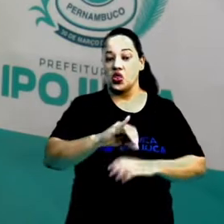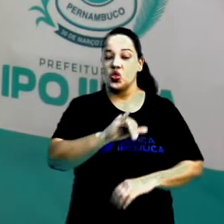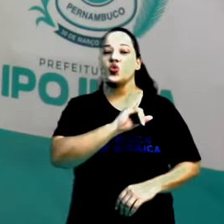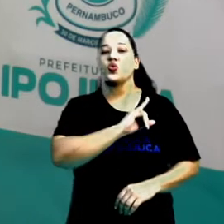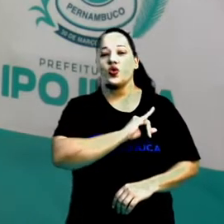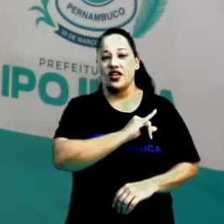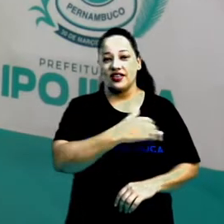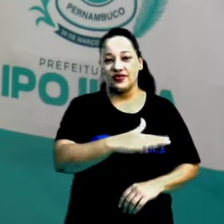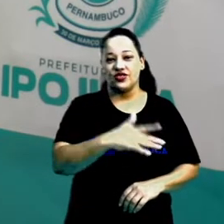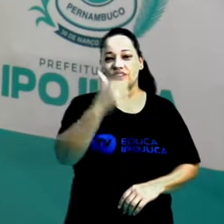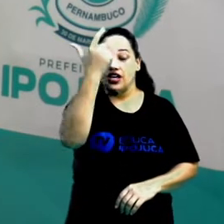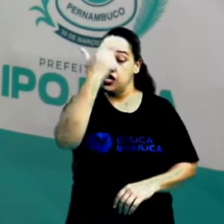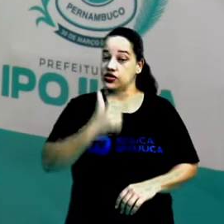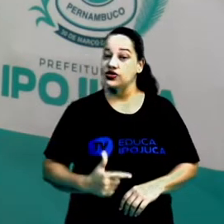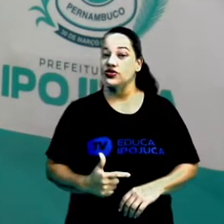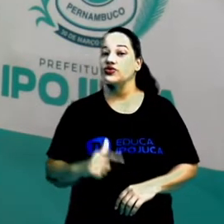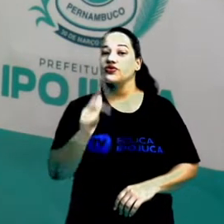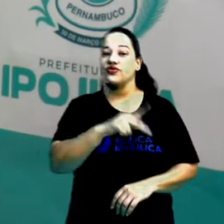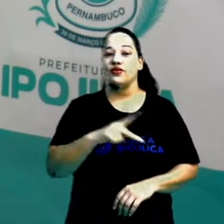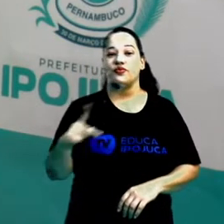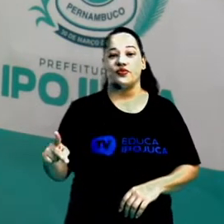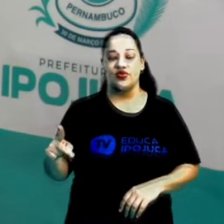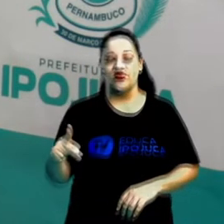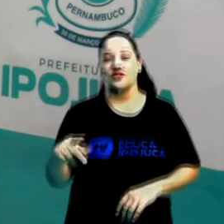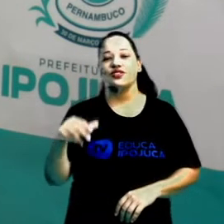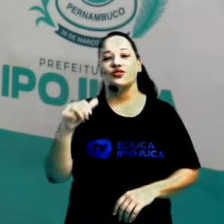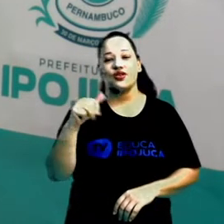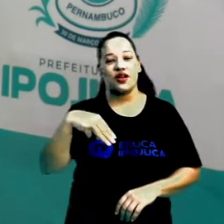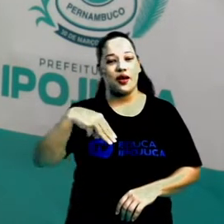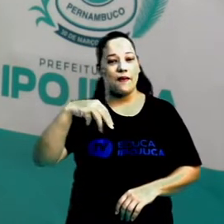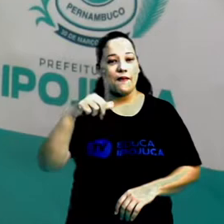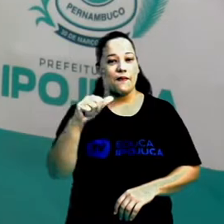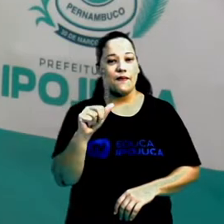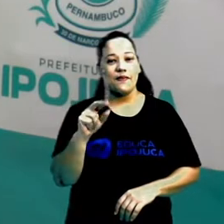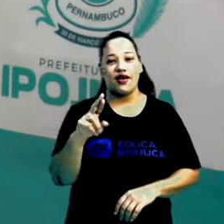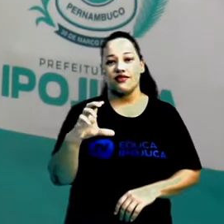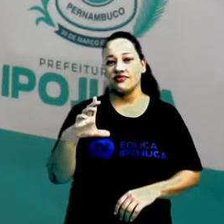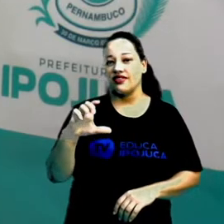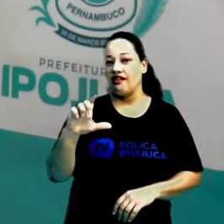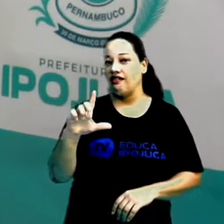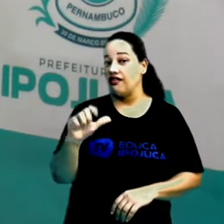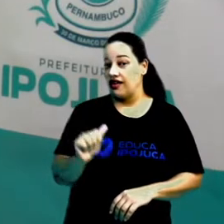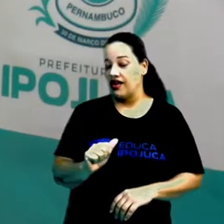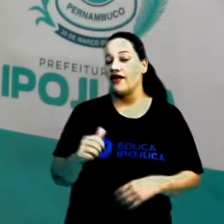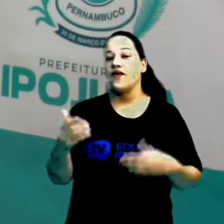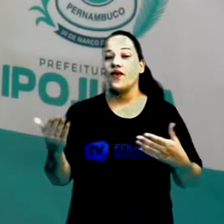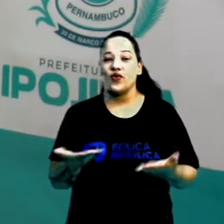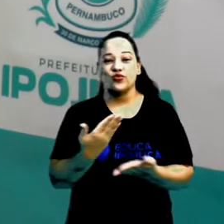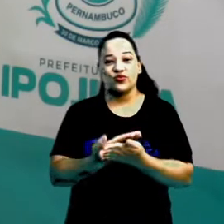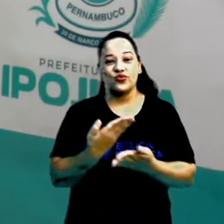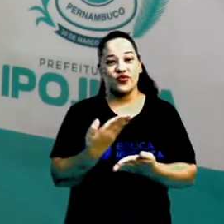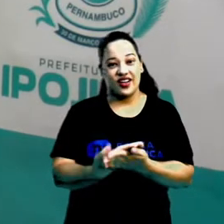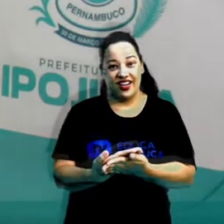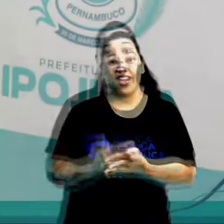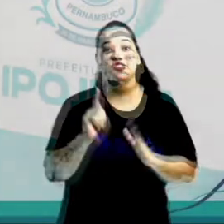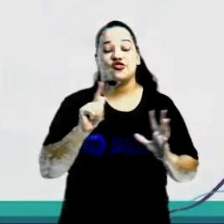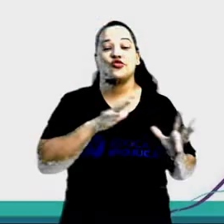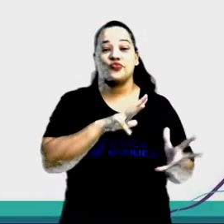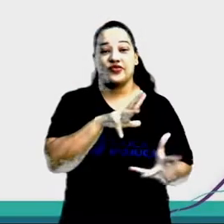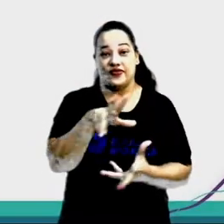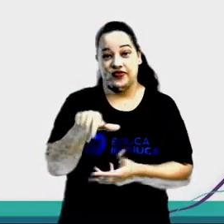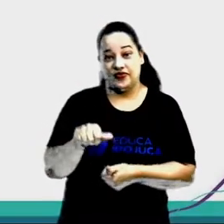Pojuca. Eu sou a professora Marcela Cunha e a nossa aula de hoje é de